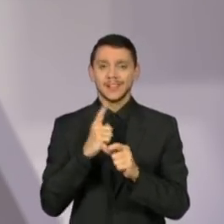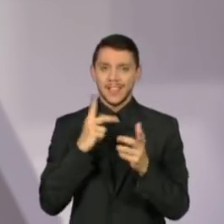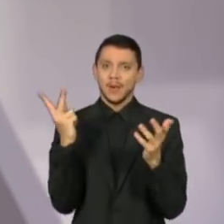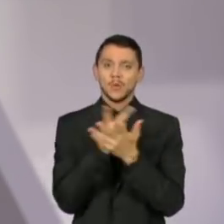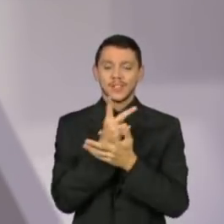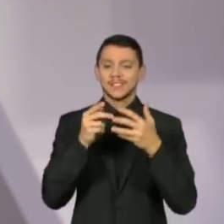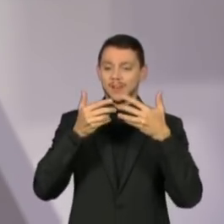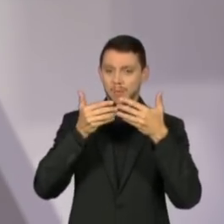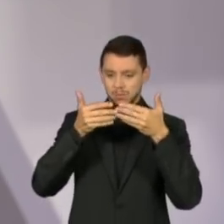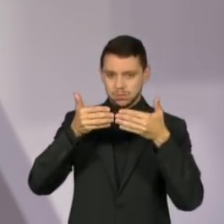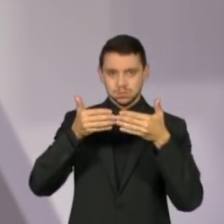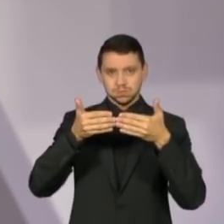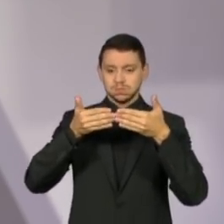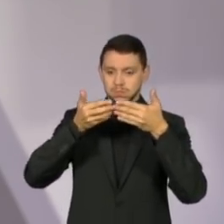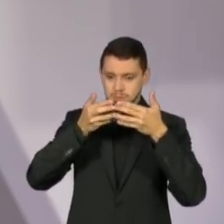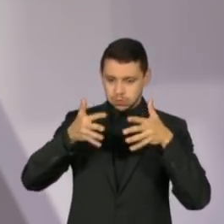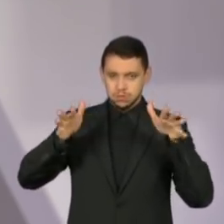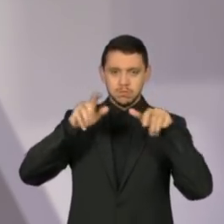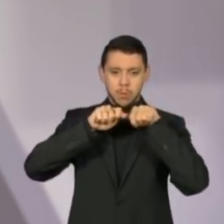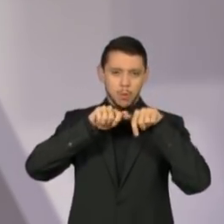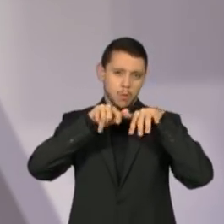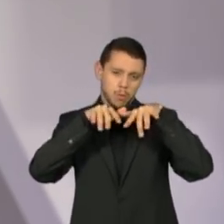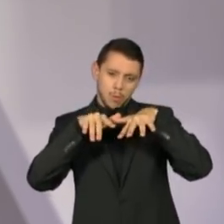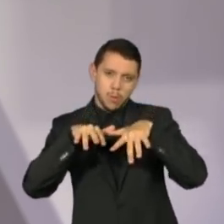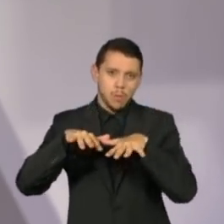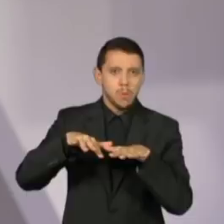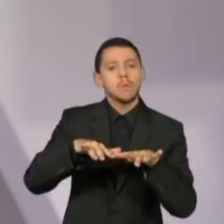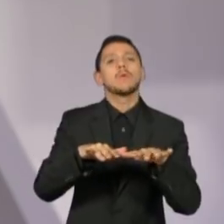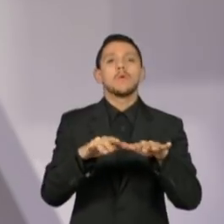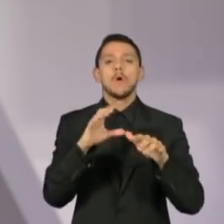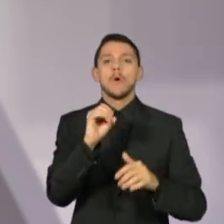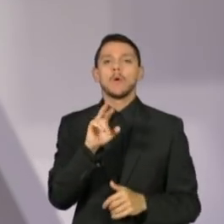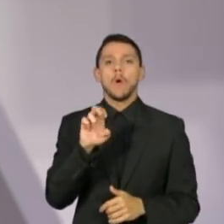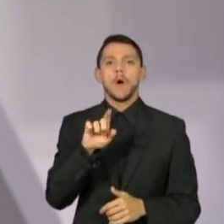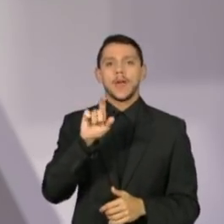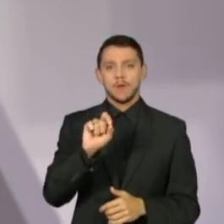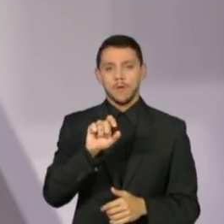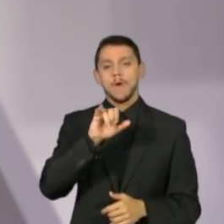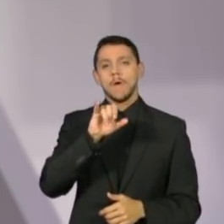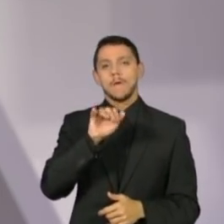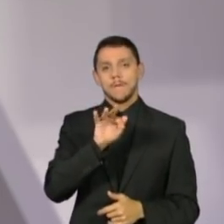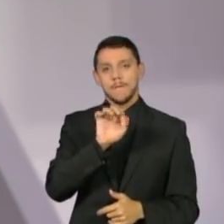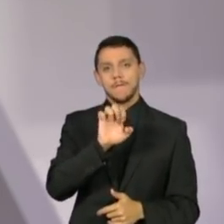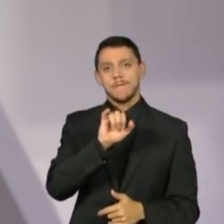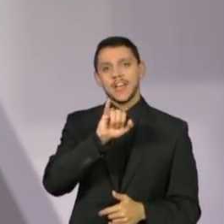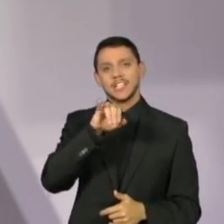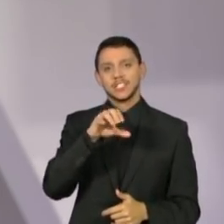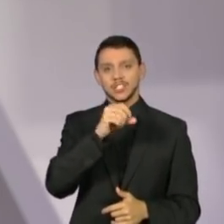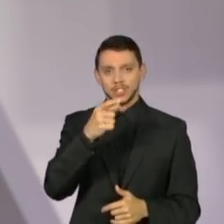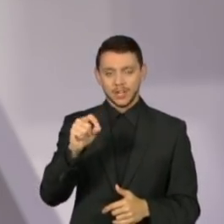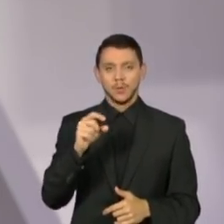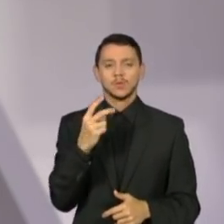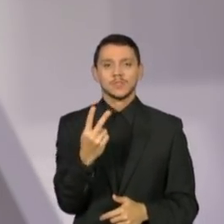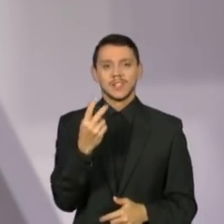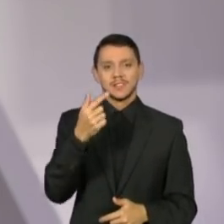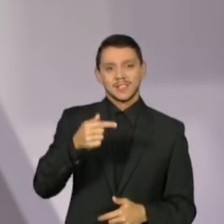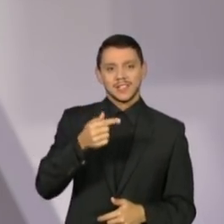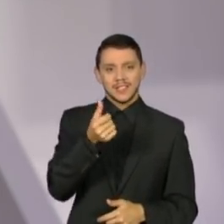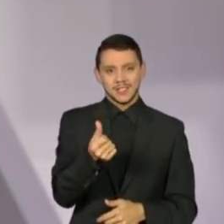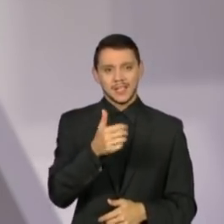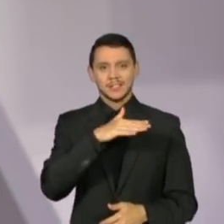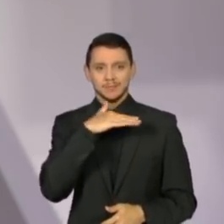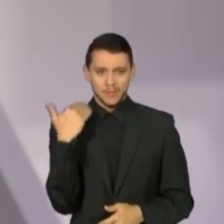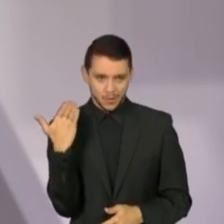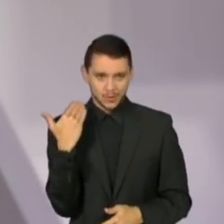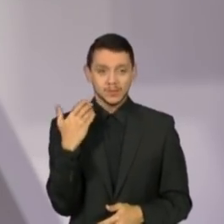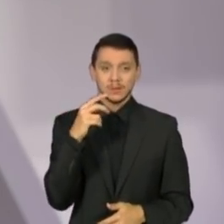do Feijão. 272 mortos, seis deles ainda desaparecidos. Milhares de vidas transformadas